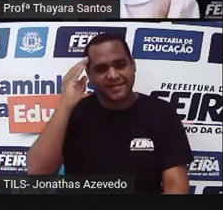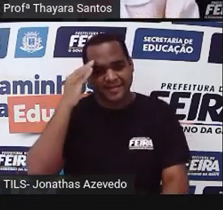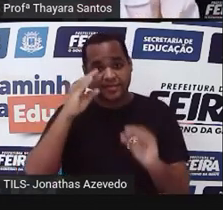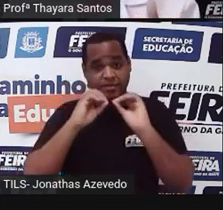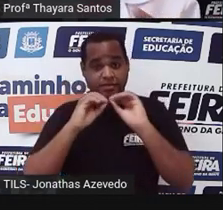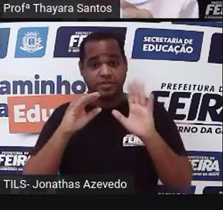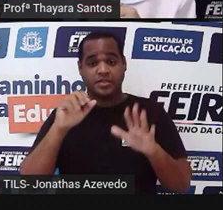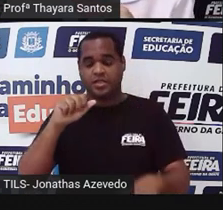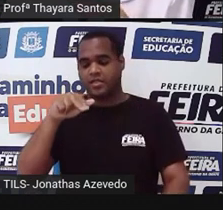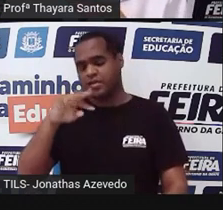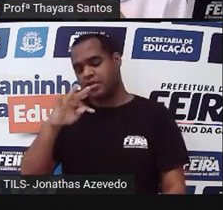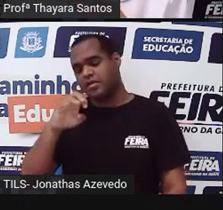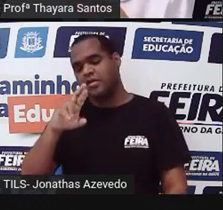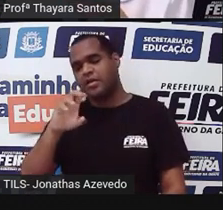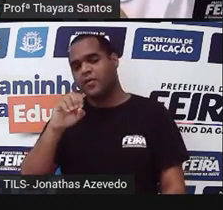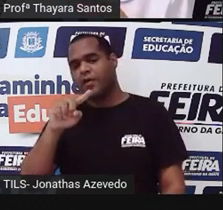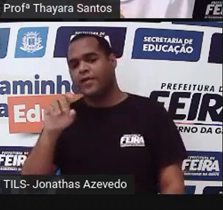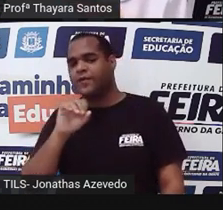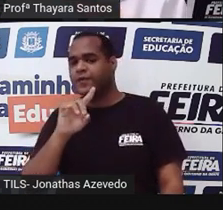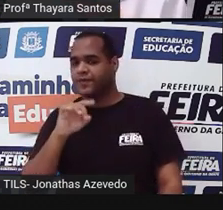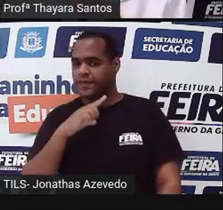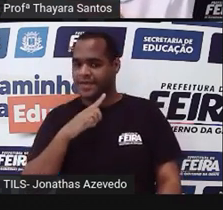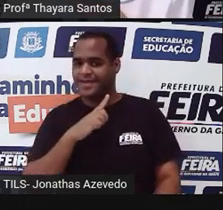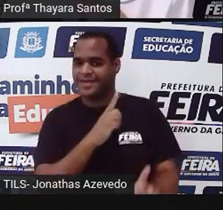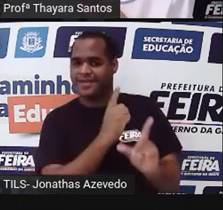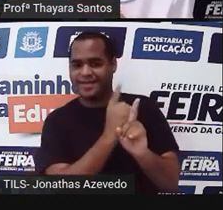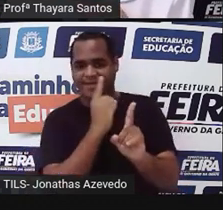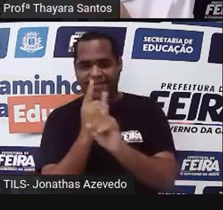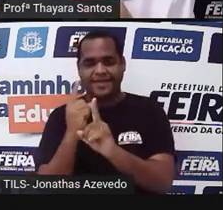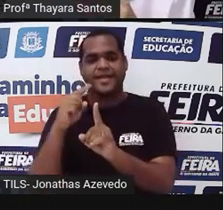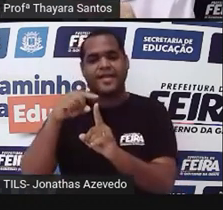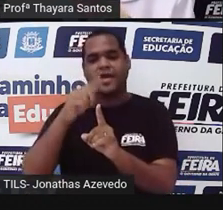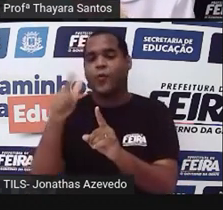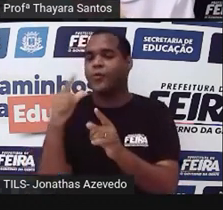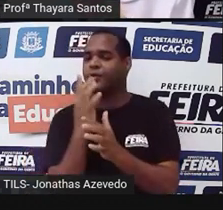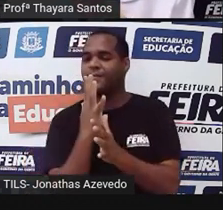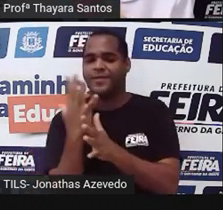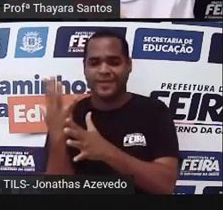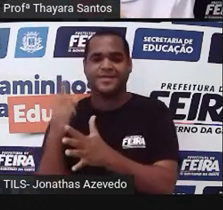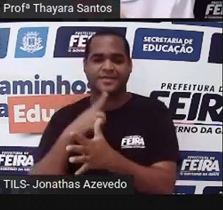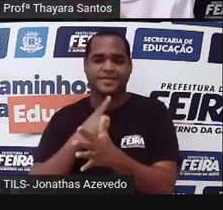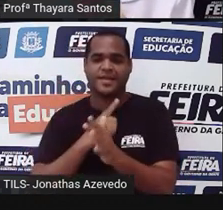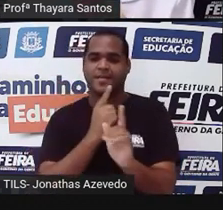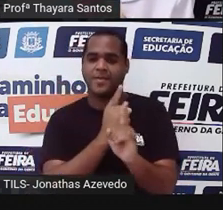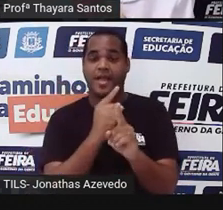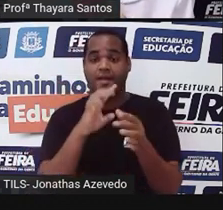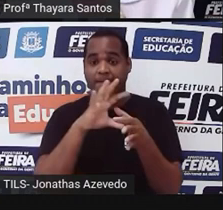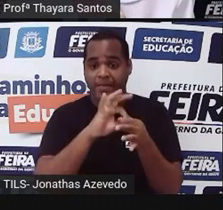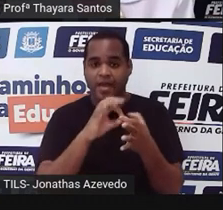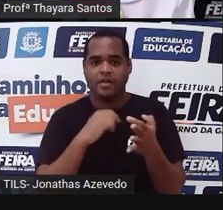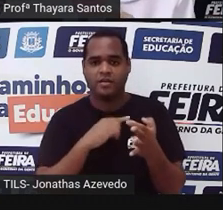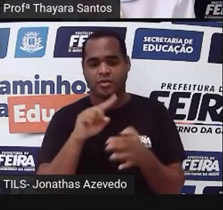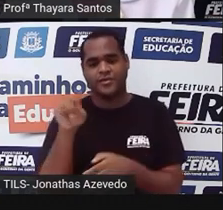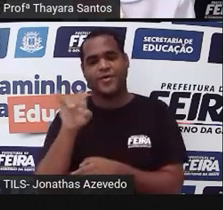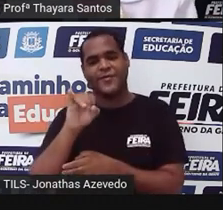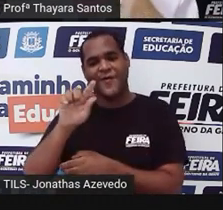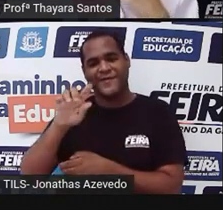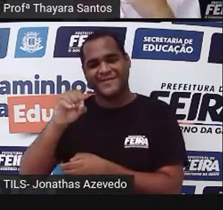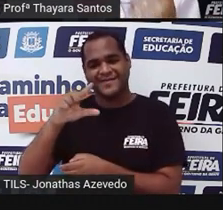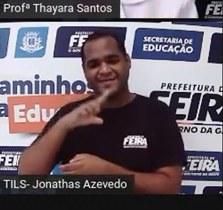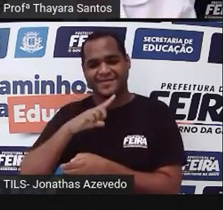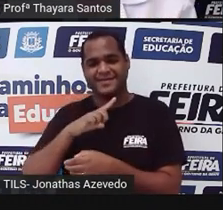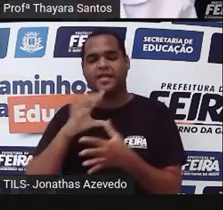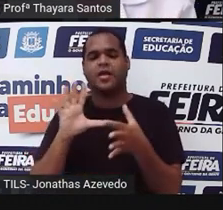anterozoide encontra com a osfera, que está numa outra planta, vai fecundar ela, vai formar o zigoto. Esse